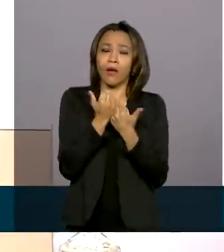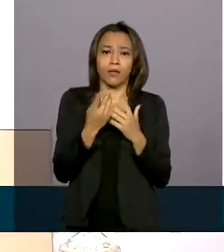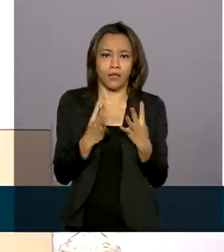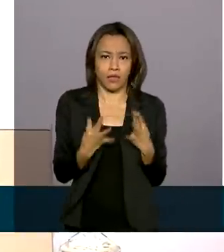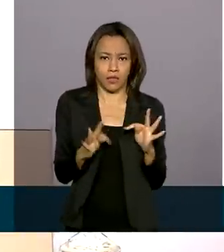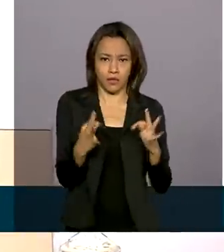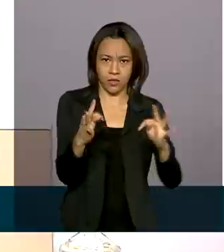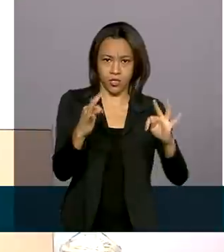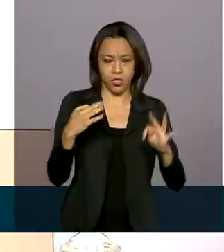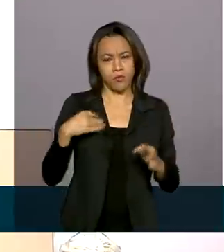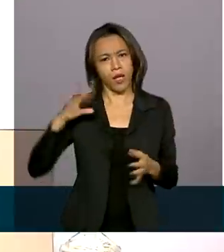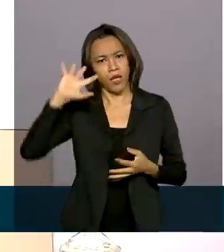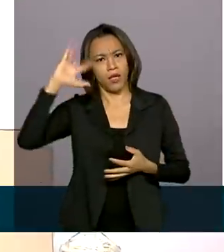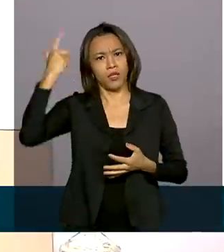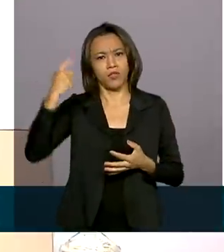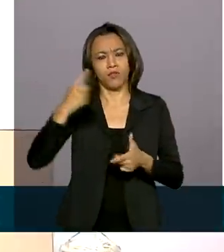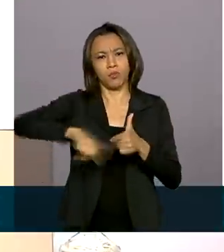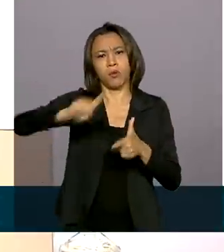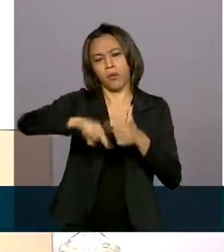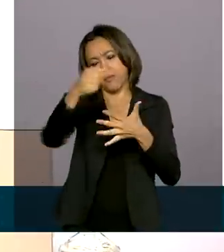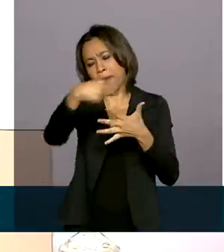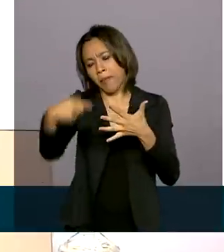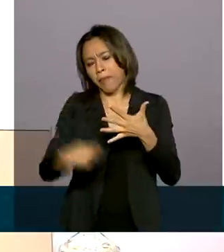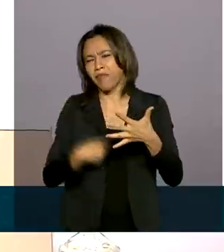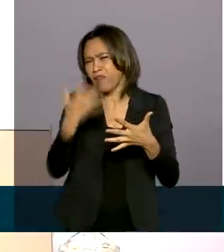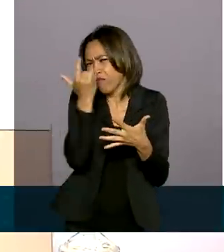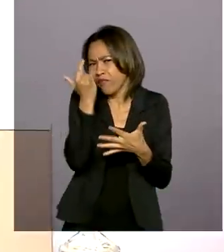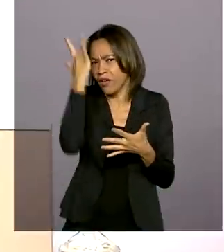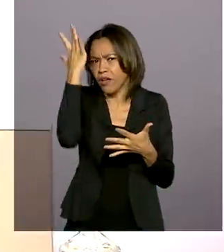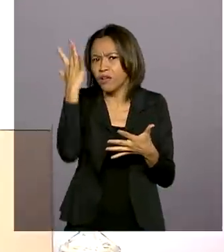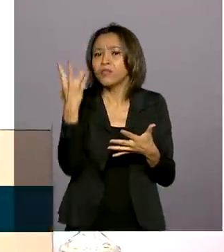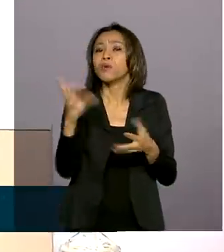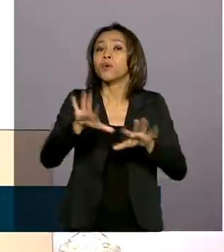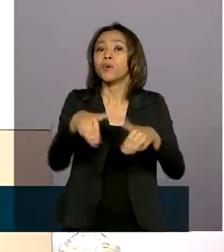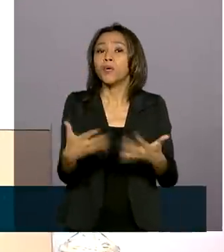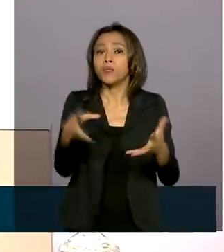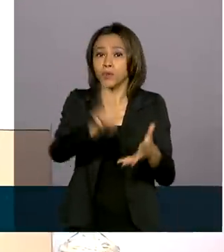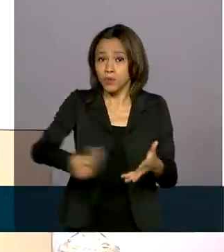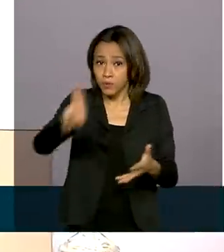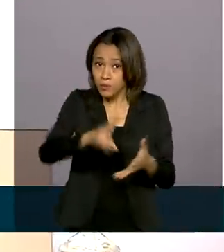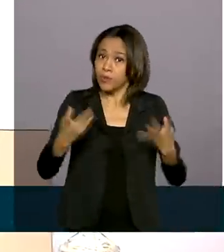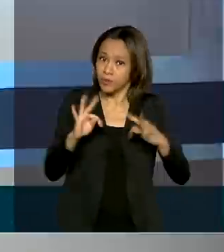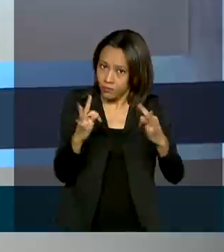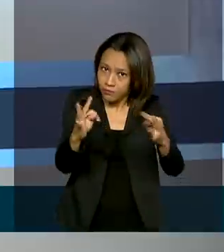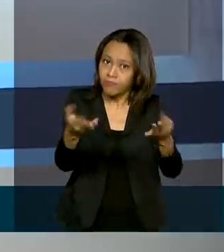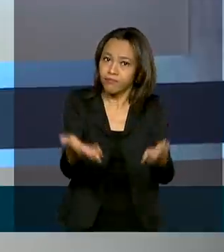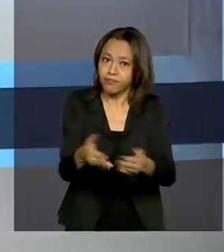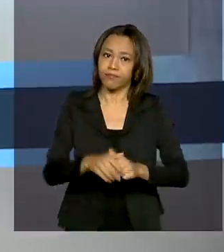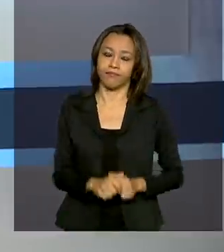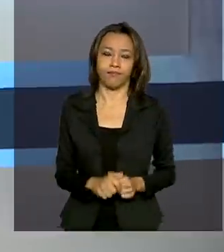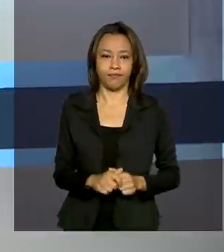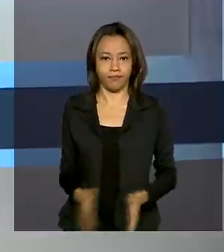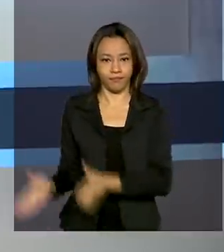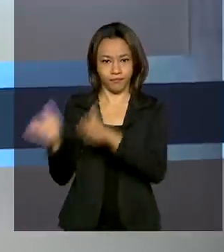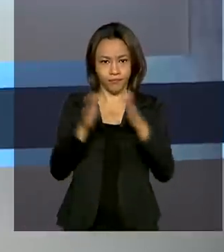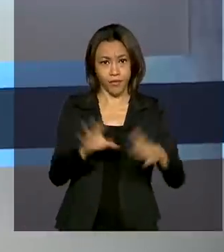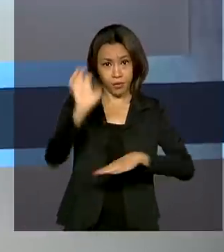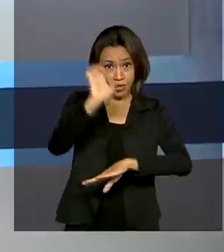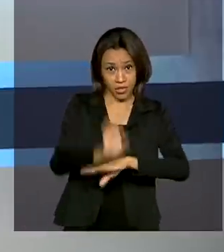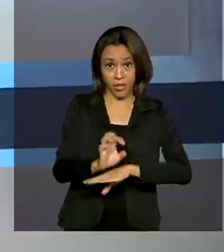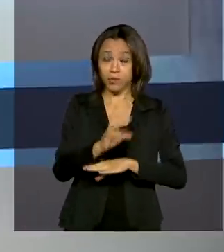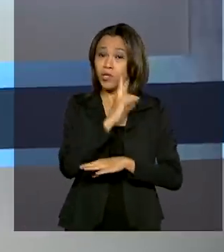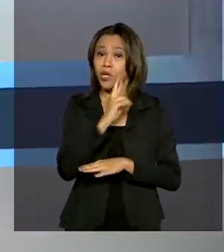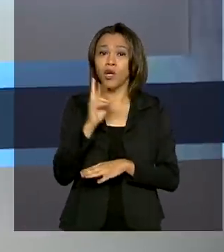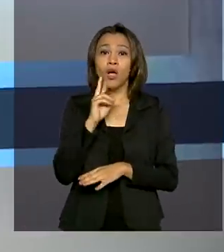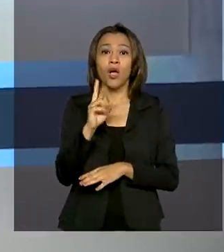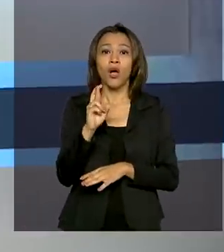solucionar esses problemas. As soluções ficam bem mais fáceis quando se integra a transformação digital. O estado de Roraima